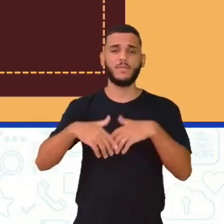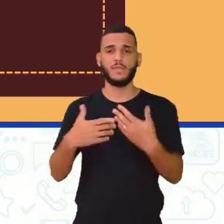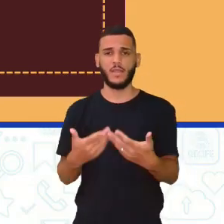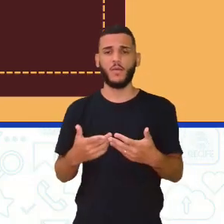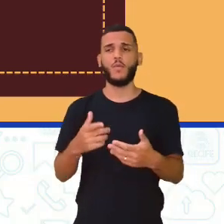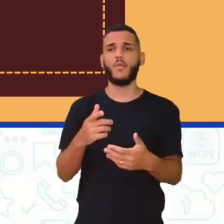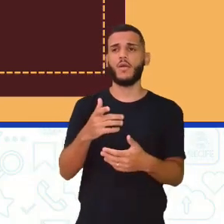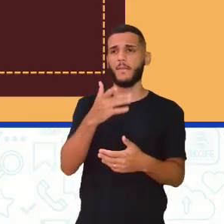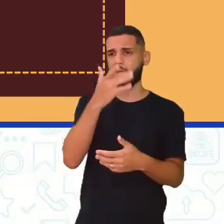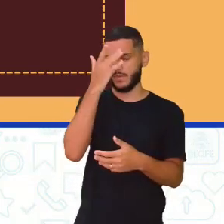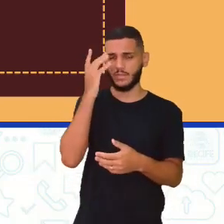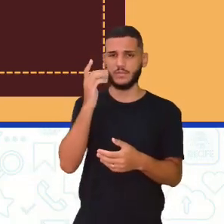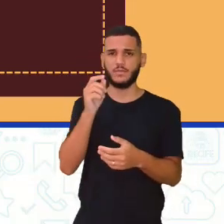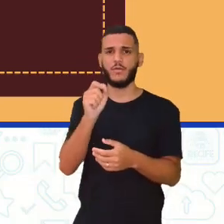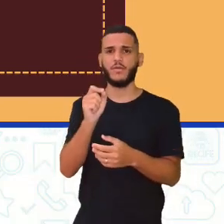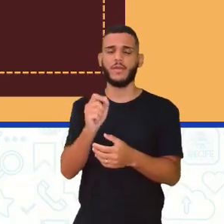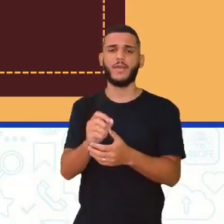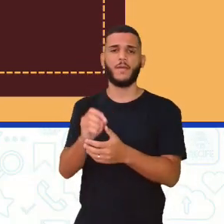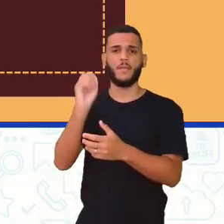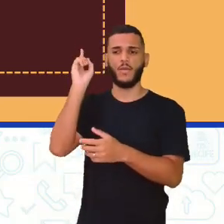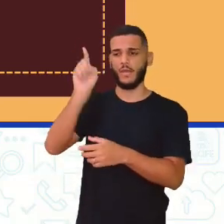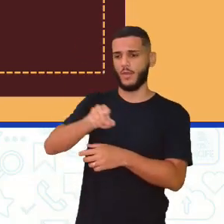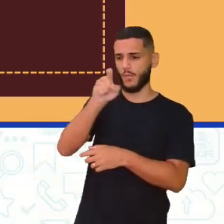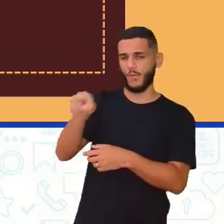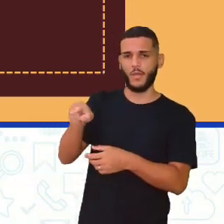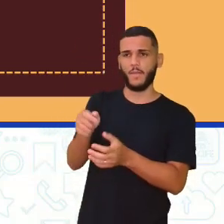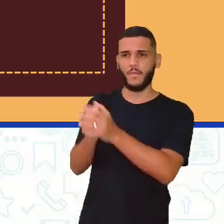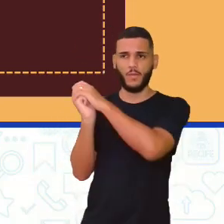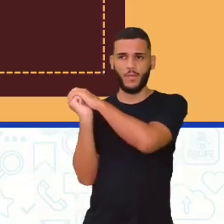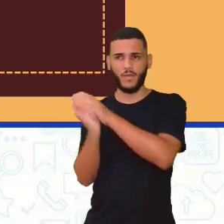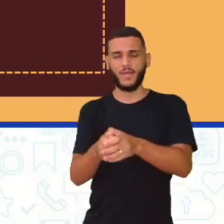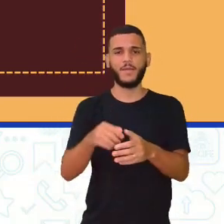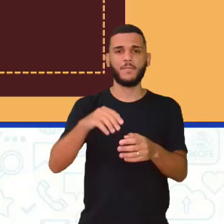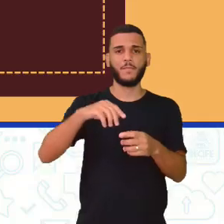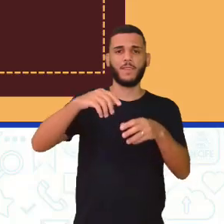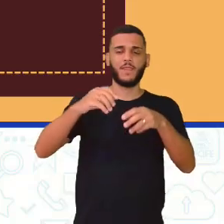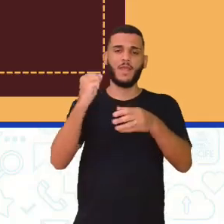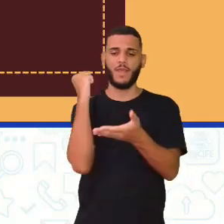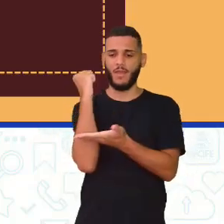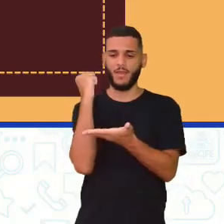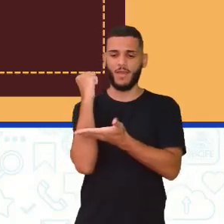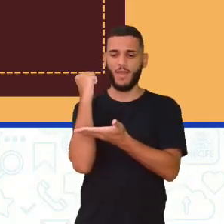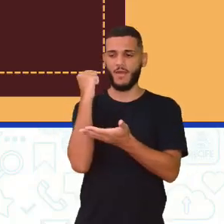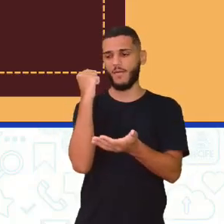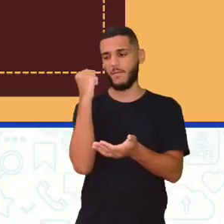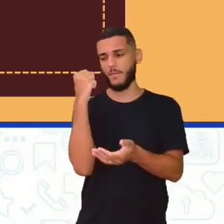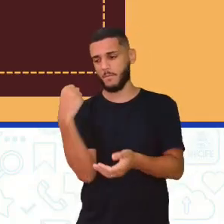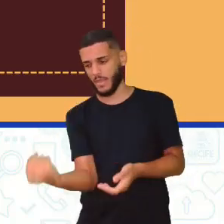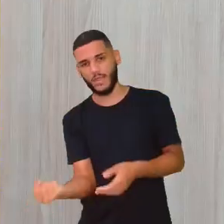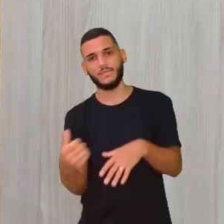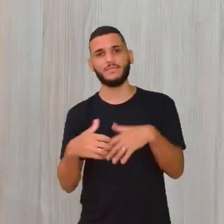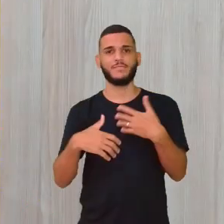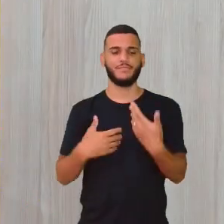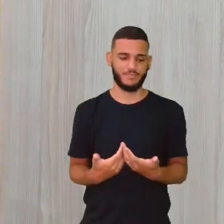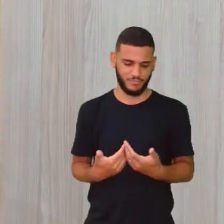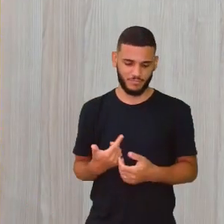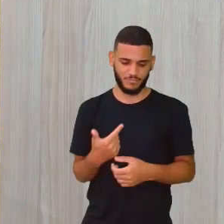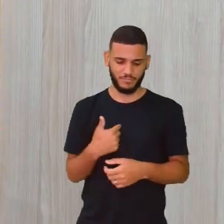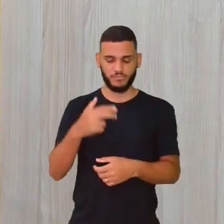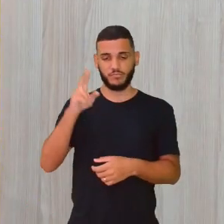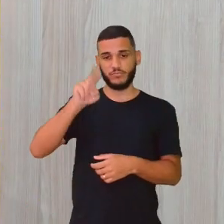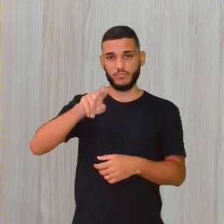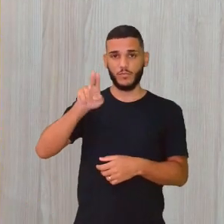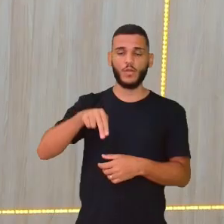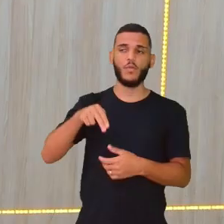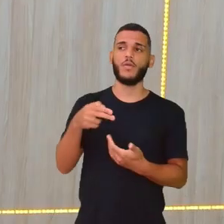rebatedor é derrubando a garrafa. eu amava. A professora Cláudia já jogou? Não, não, professor. Jogou não. joguei esse, não.